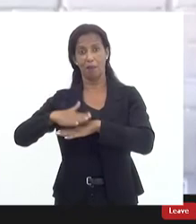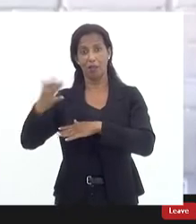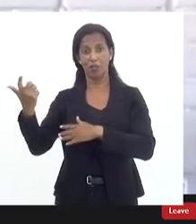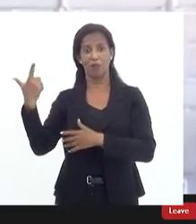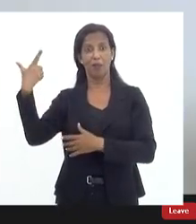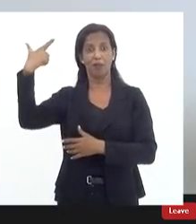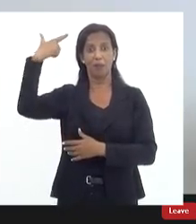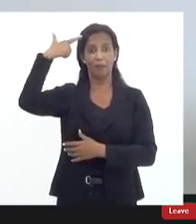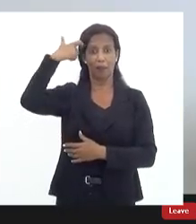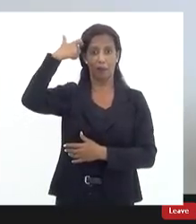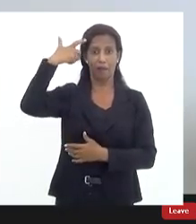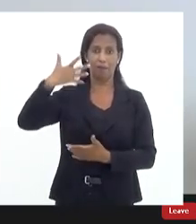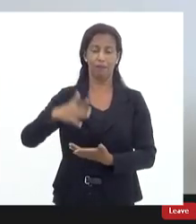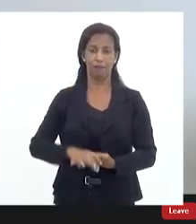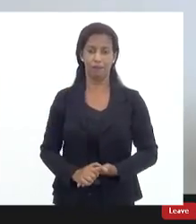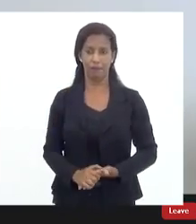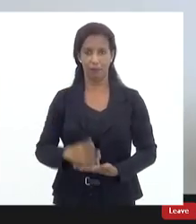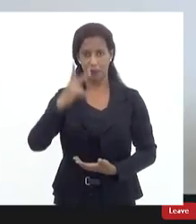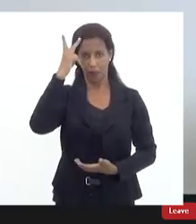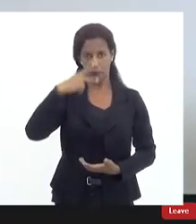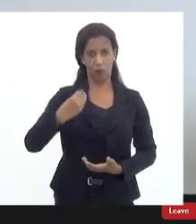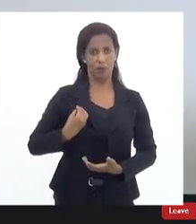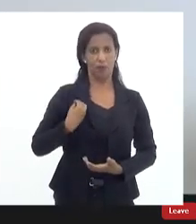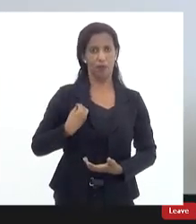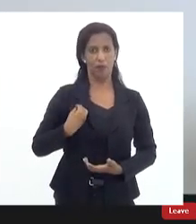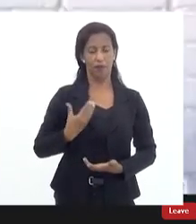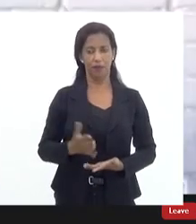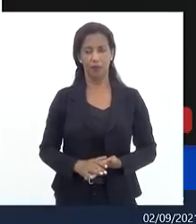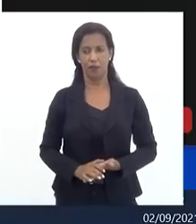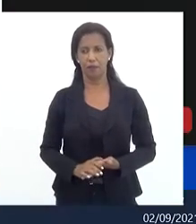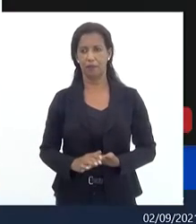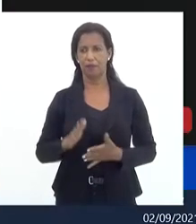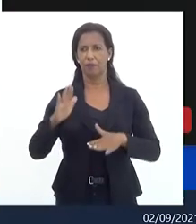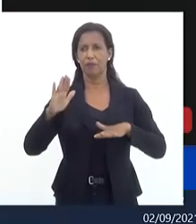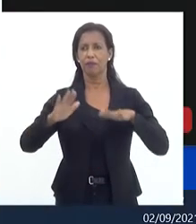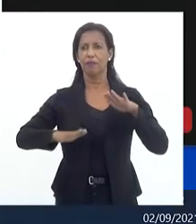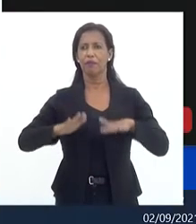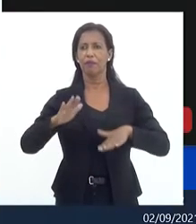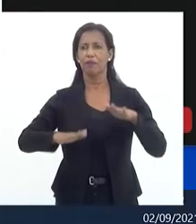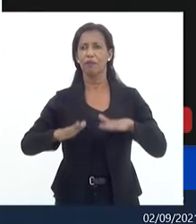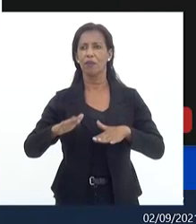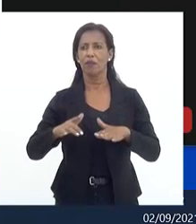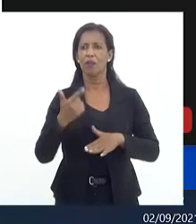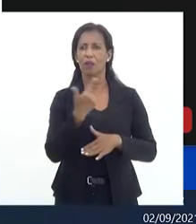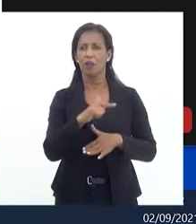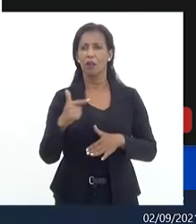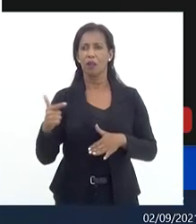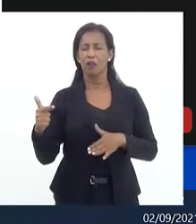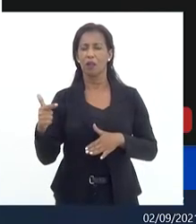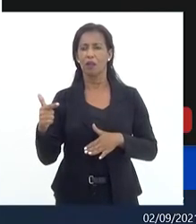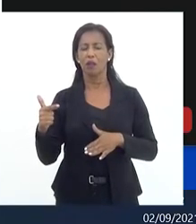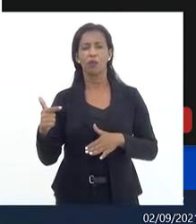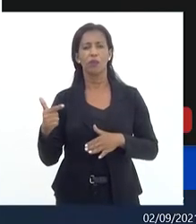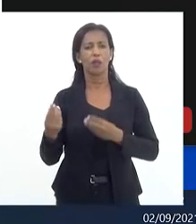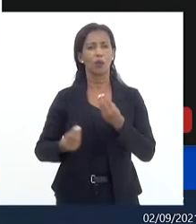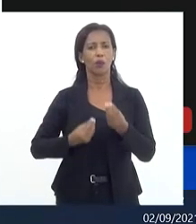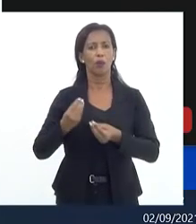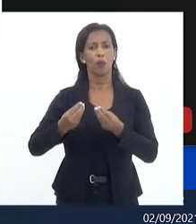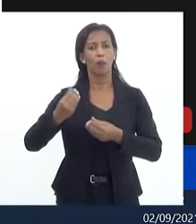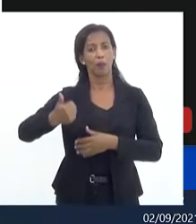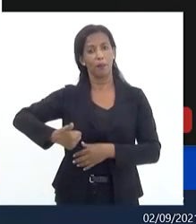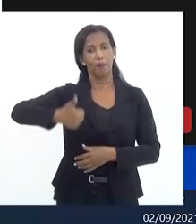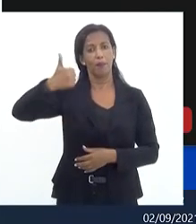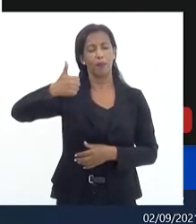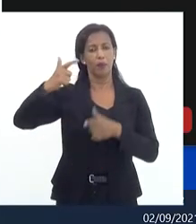suicida é um índice também que agora o nosso país pode figurar não tão orgulhosamente mas em primeiro lugar